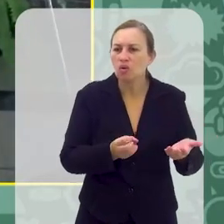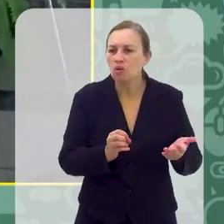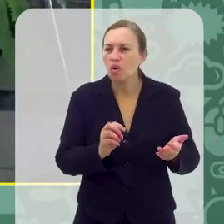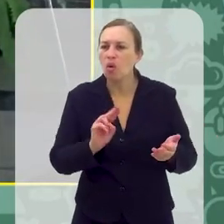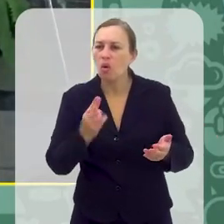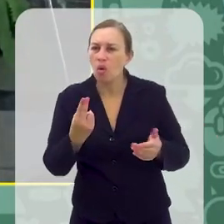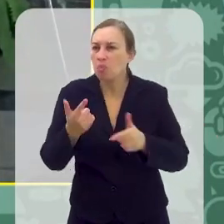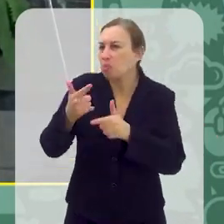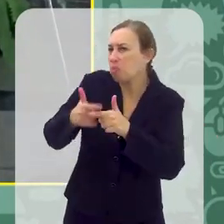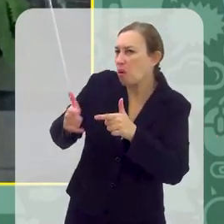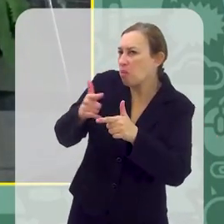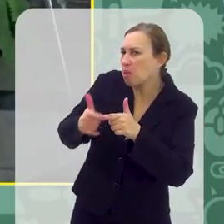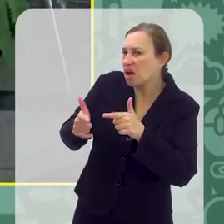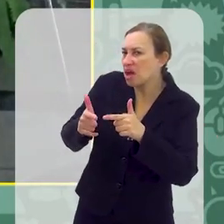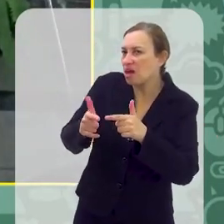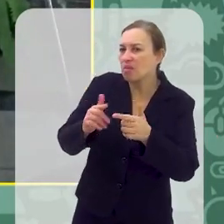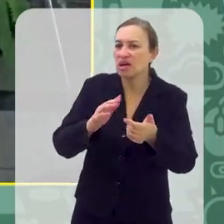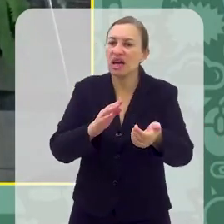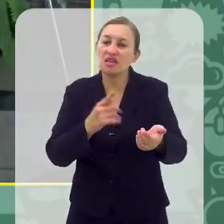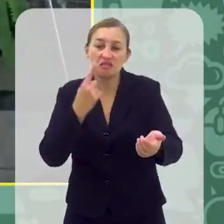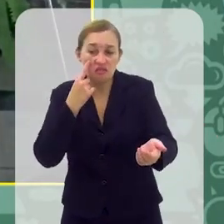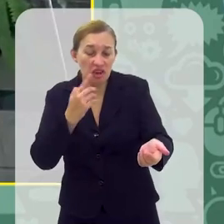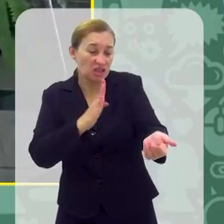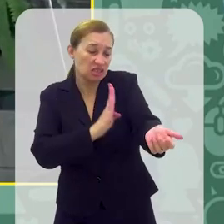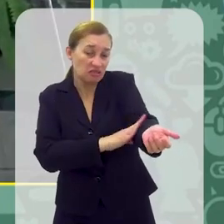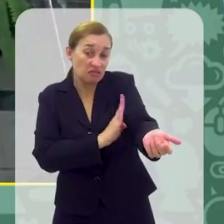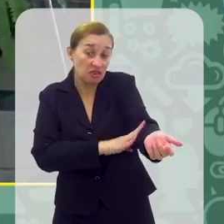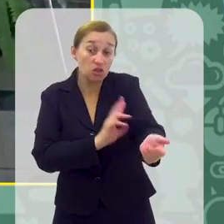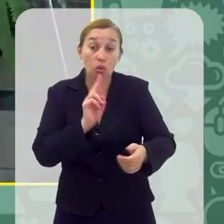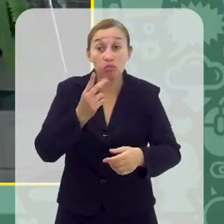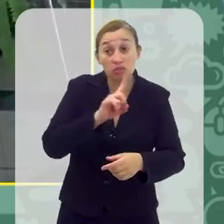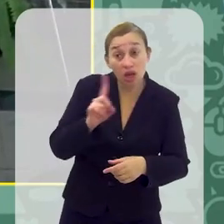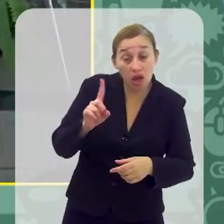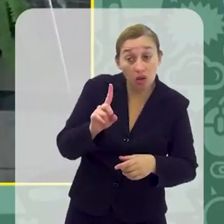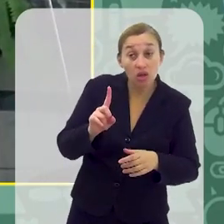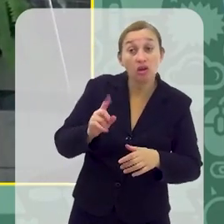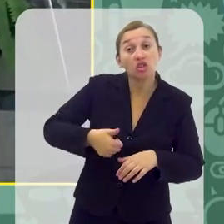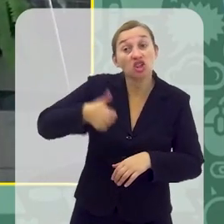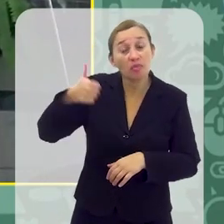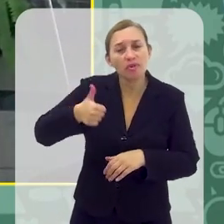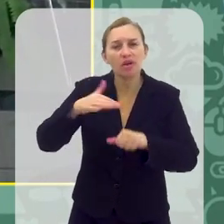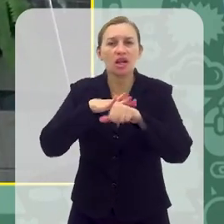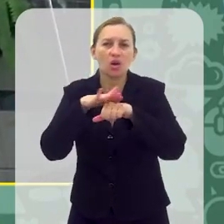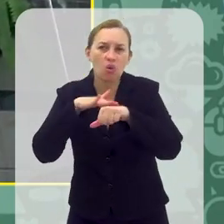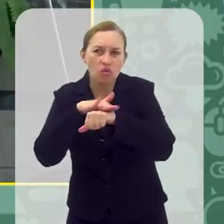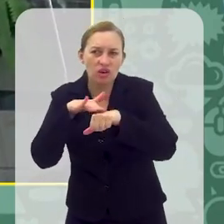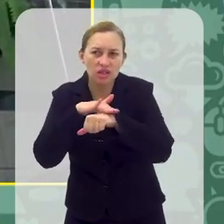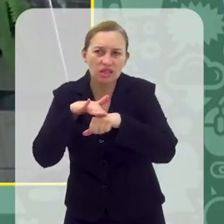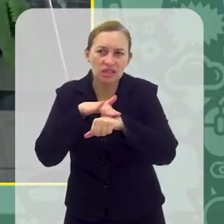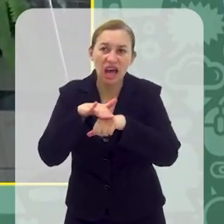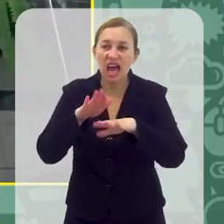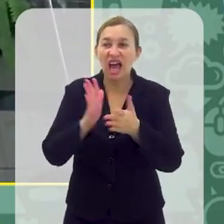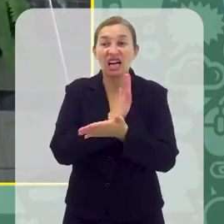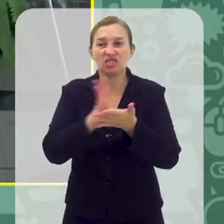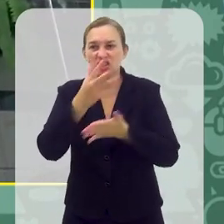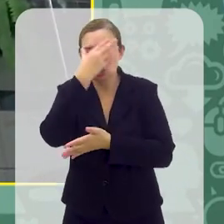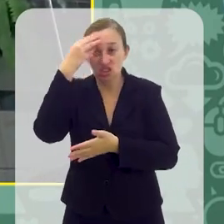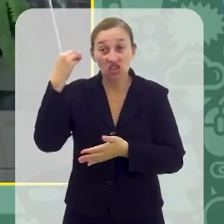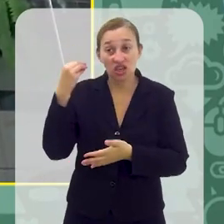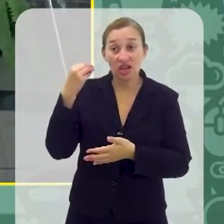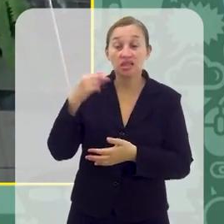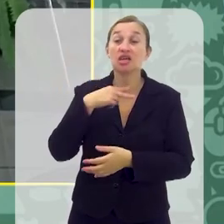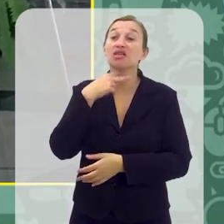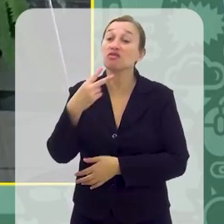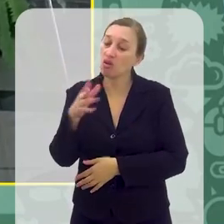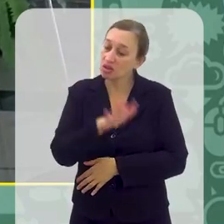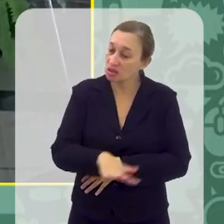problema, se é, aí, de repente, é uma dependência mesmo. Vamos entender, acho a primeira coisa é conversar, a gente esquece que o adolescente tem